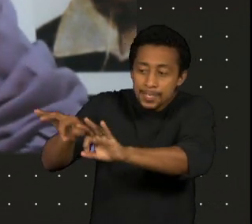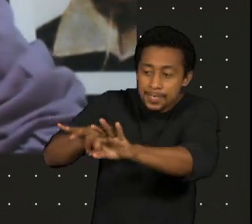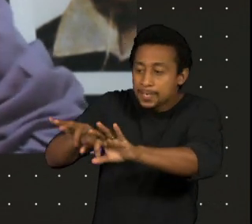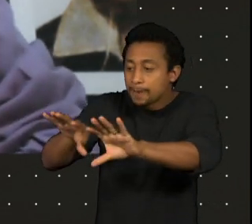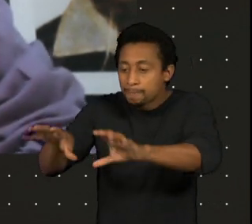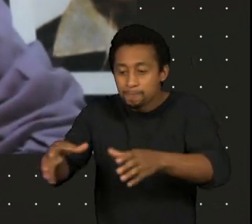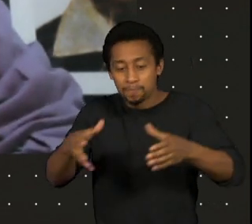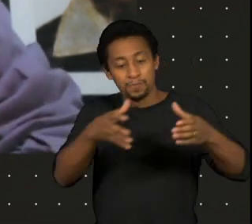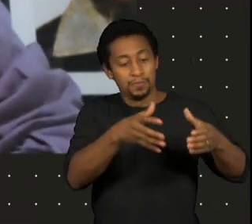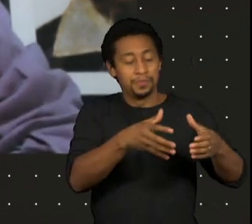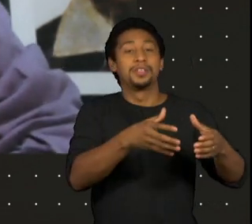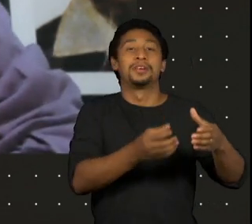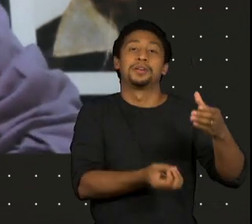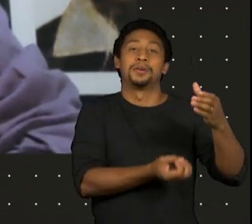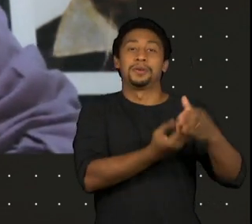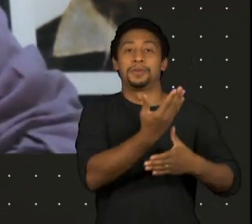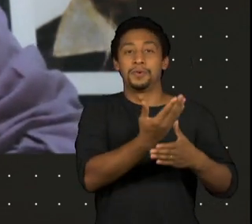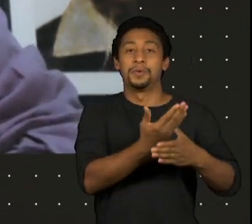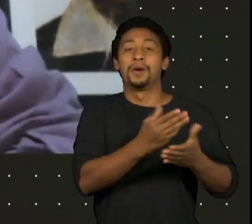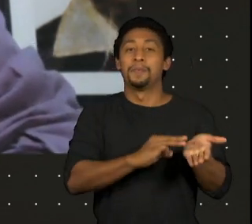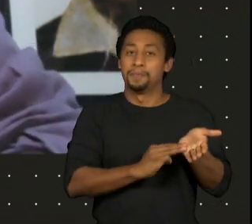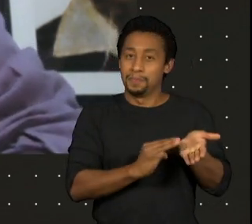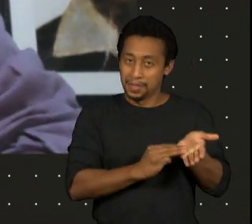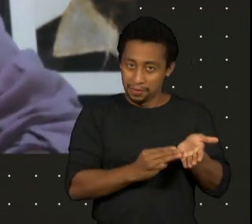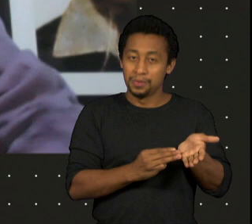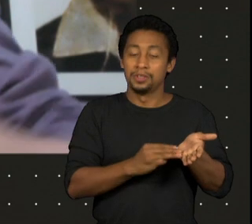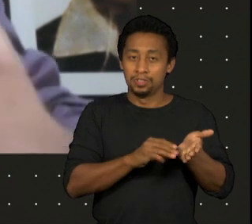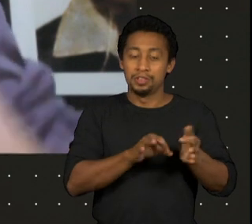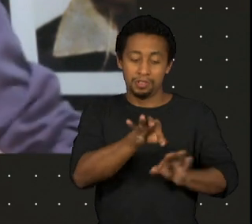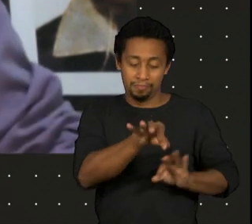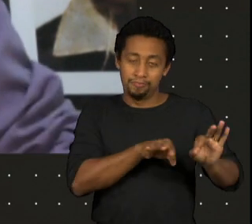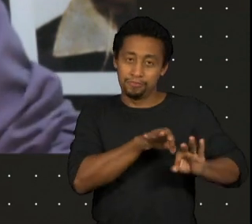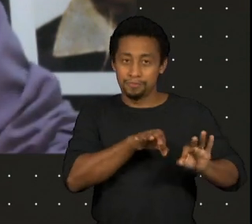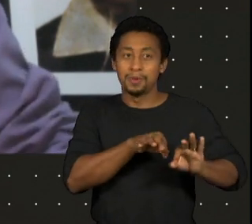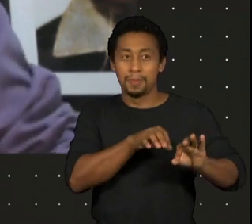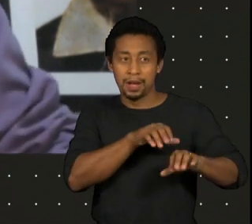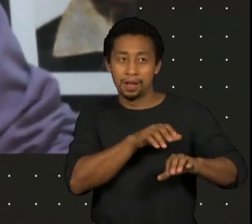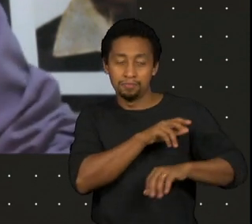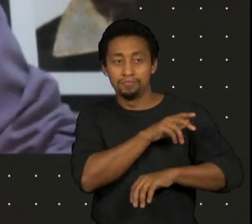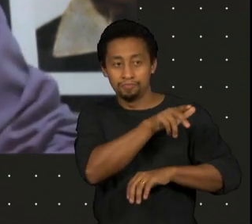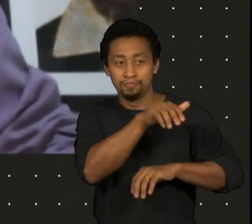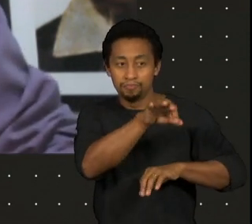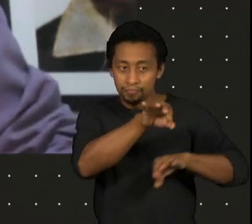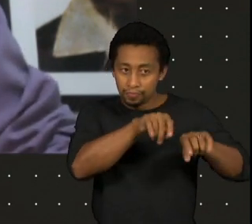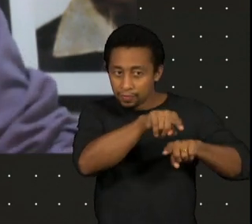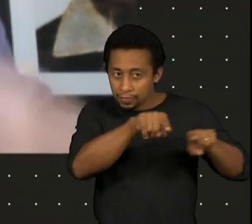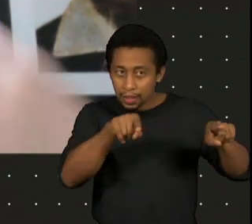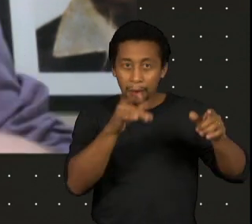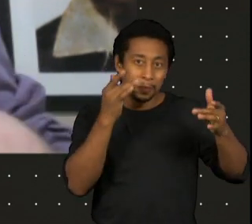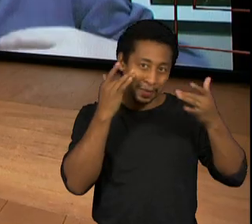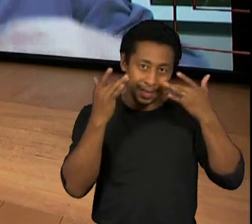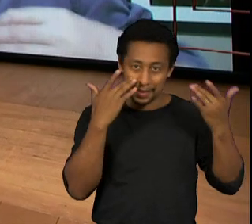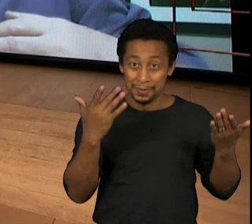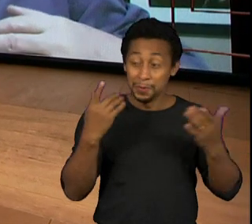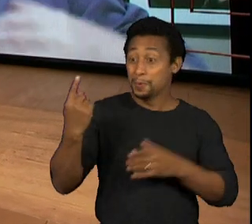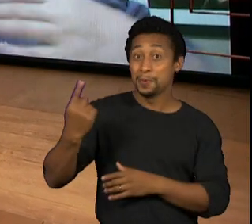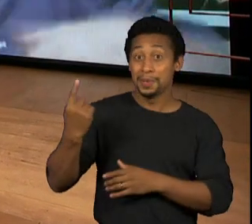técnicas de teatralização. Então, o espetáculo que a gente fazia, o Teatro Jornal Primeira Edição, era